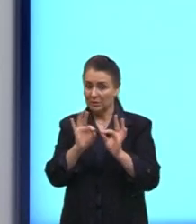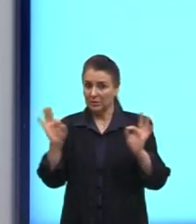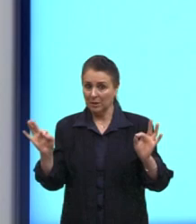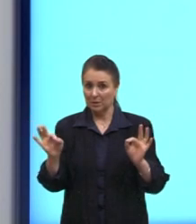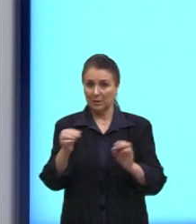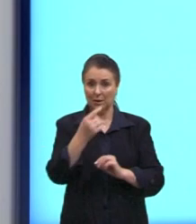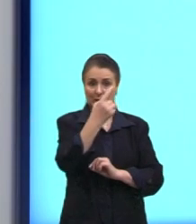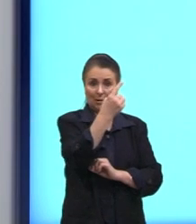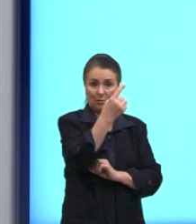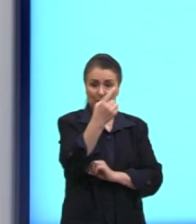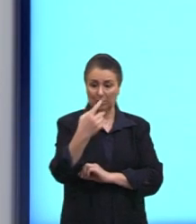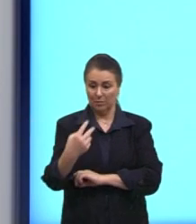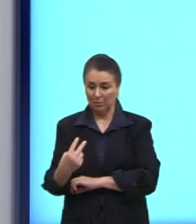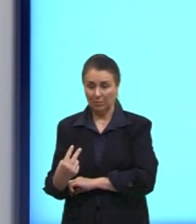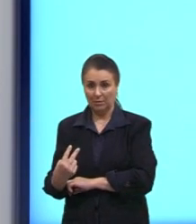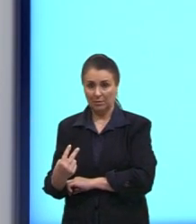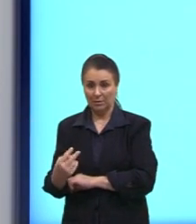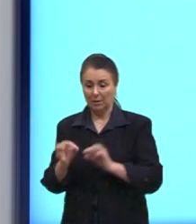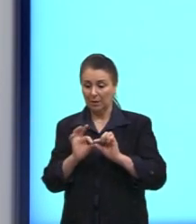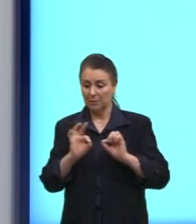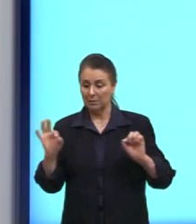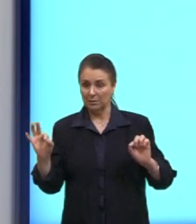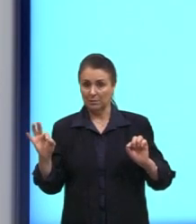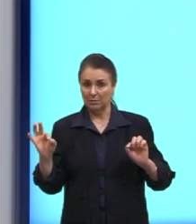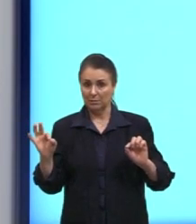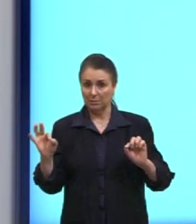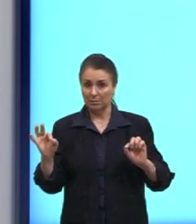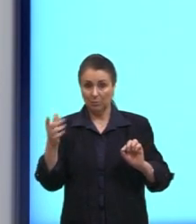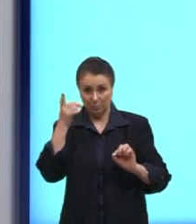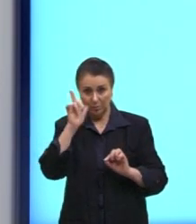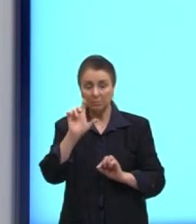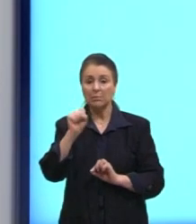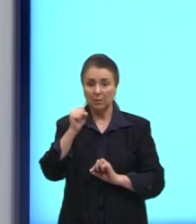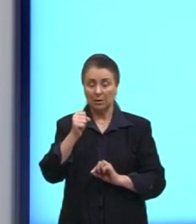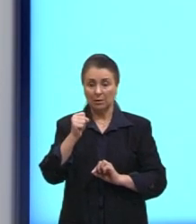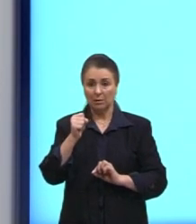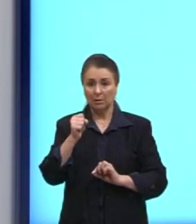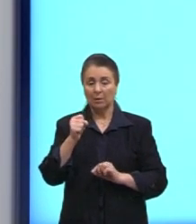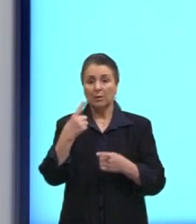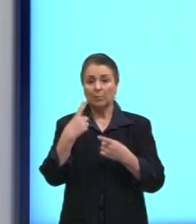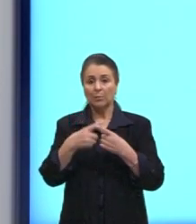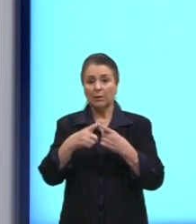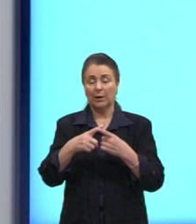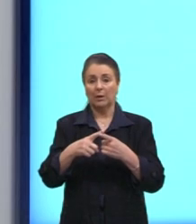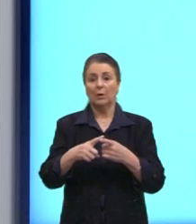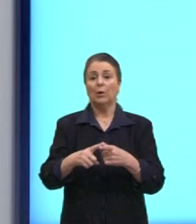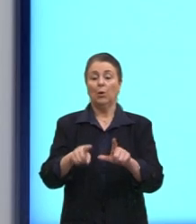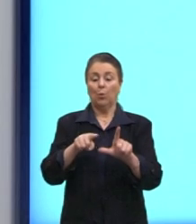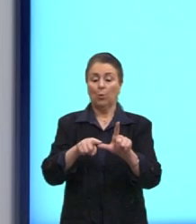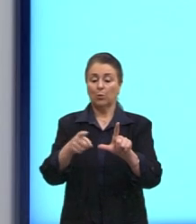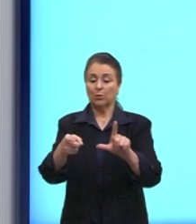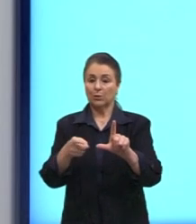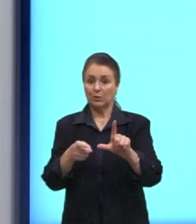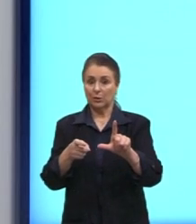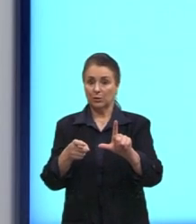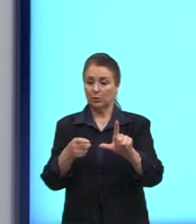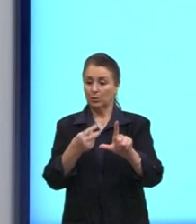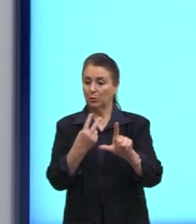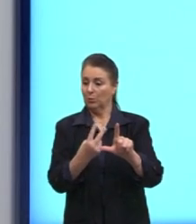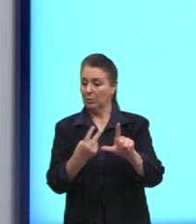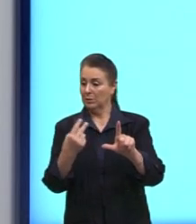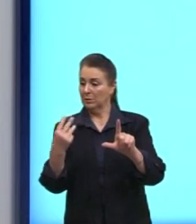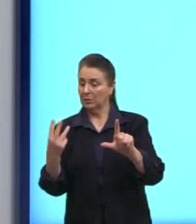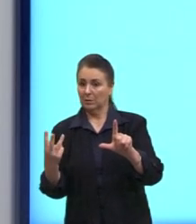Consigo chegar nisso e é bem tranquilo. Por quê? Se o eixo x variou de 2 até 3,